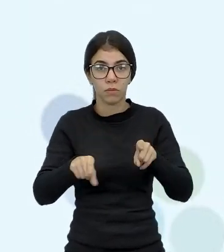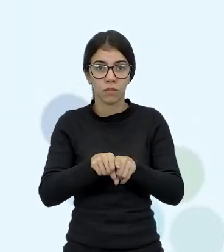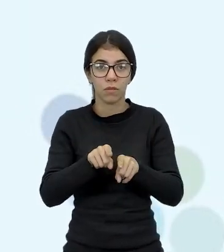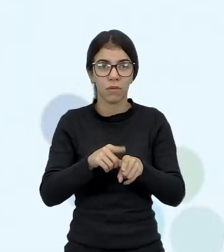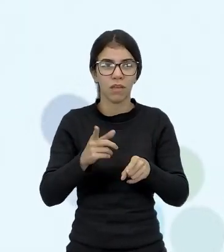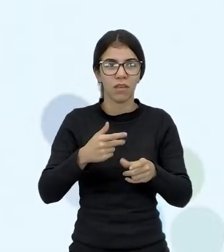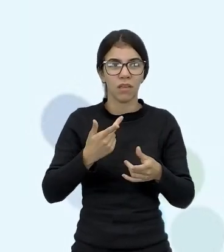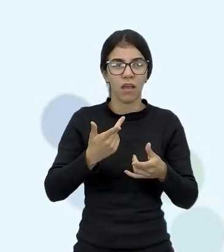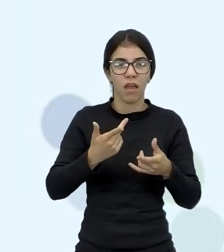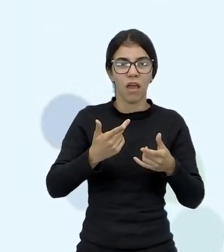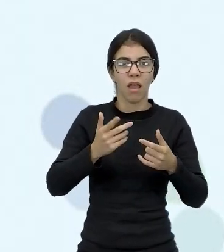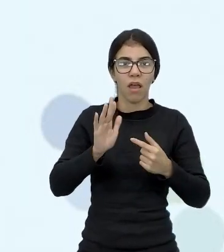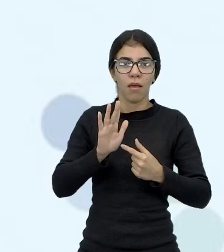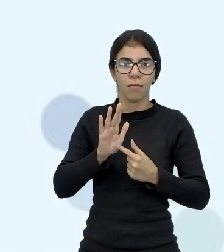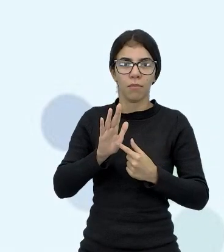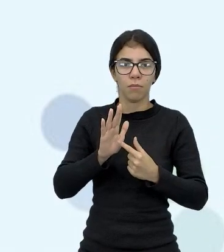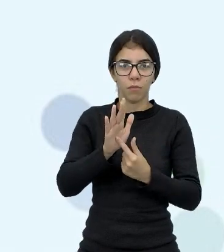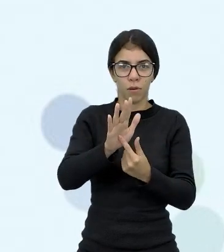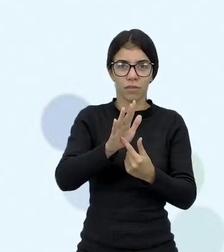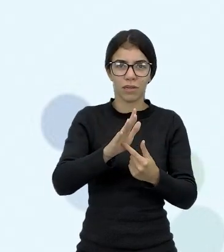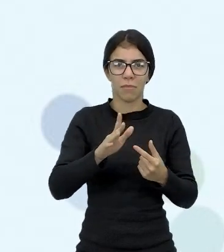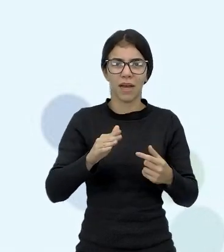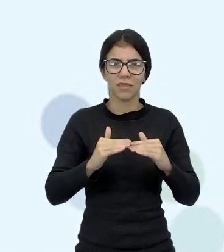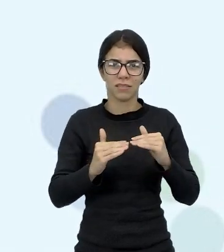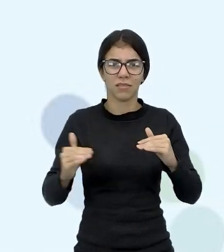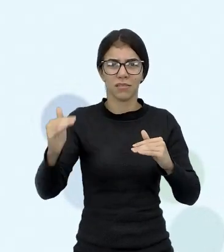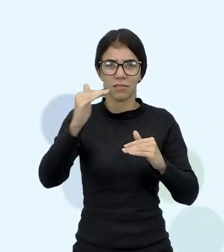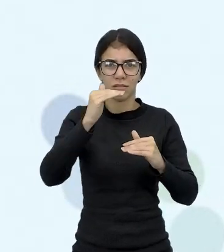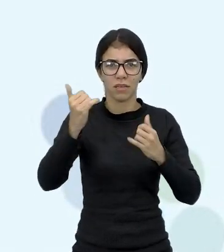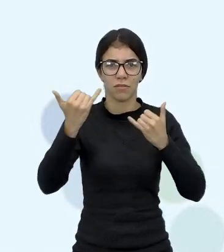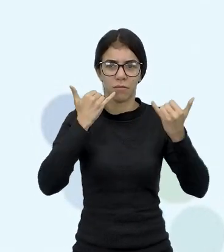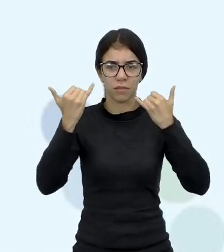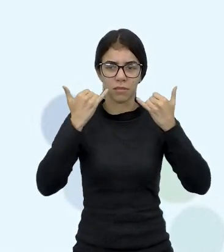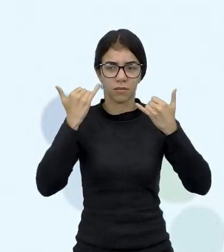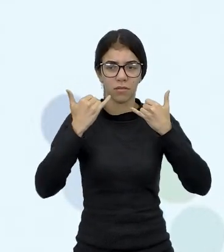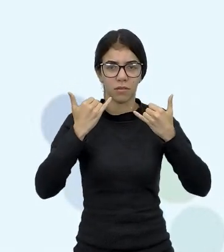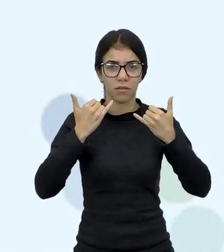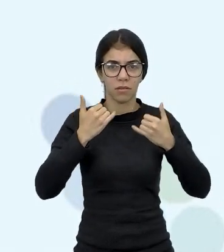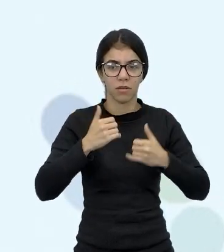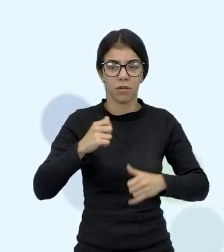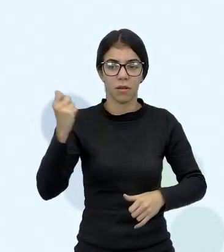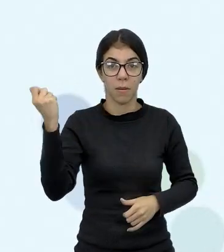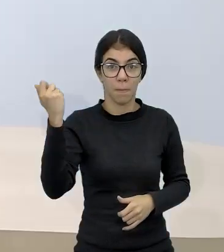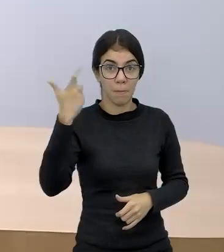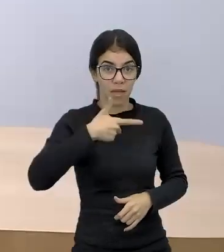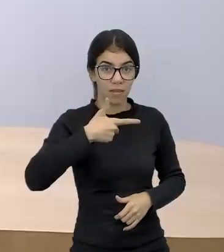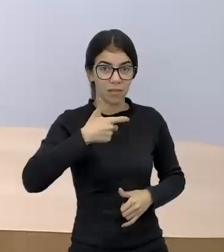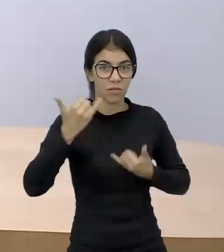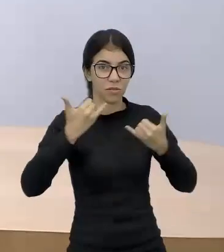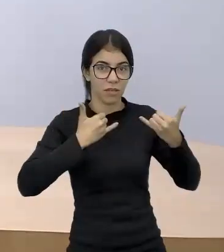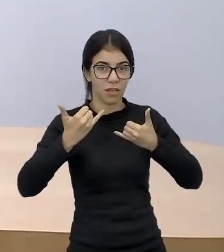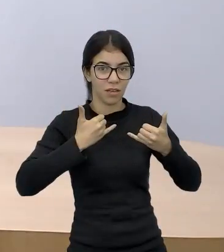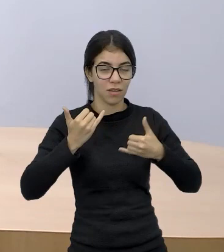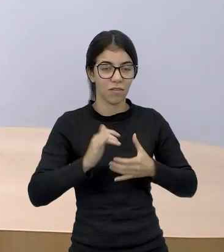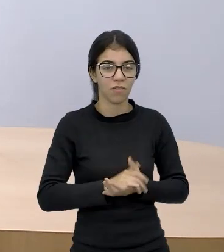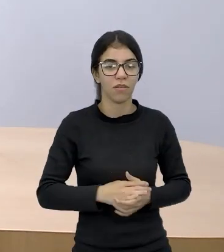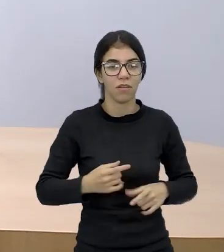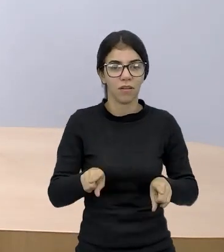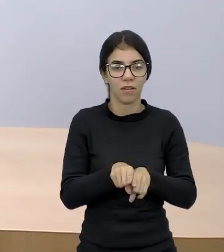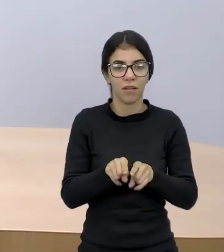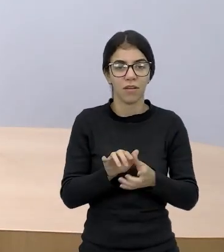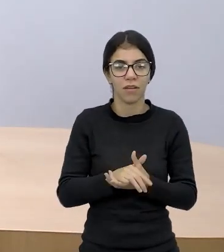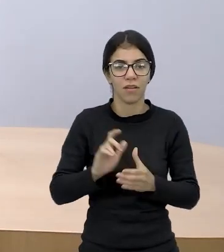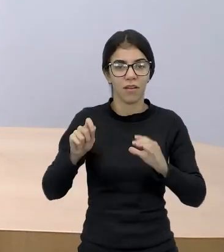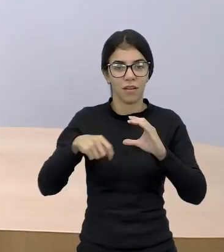que a informação que você está passando. Então, toma muito cuidado, tá? Não é uma revoada, tá, gente? É um vídeo que você vai